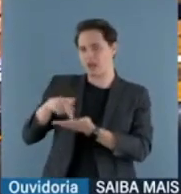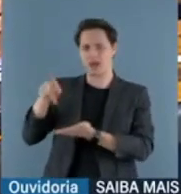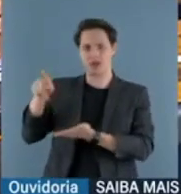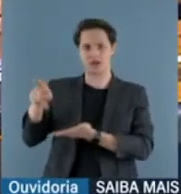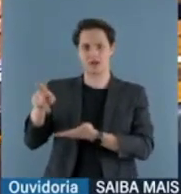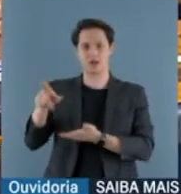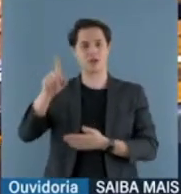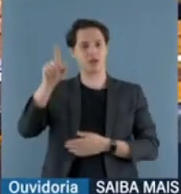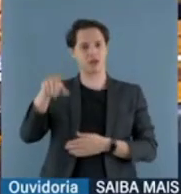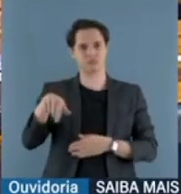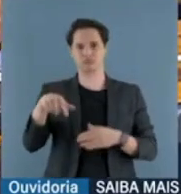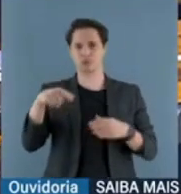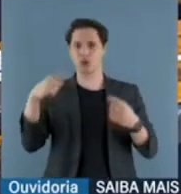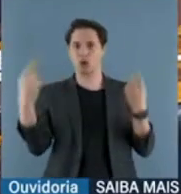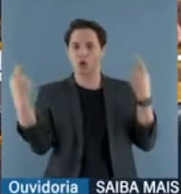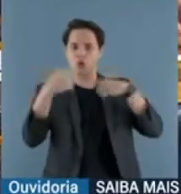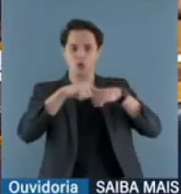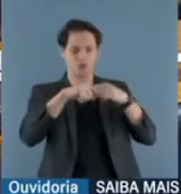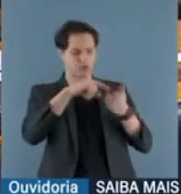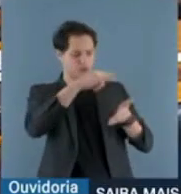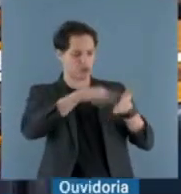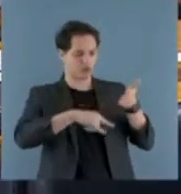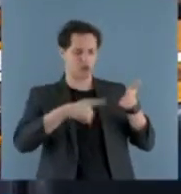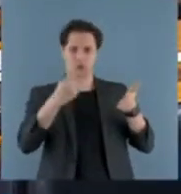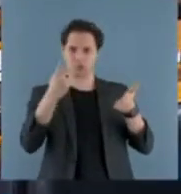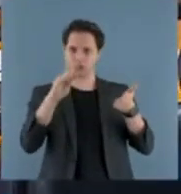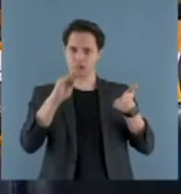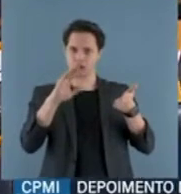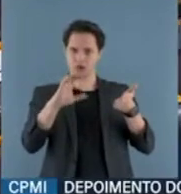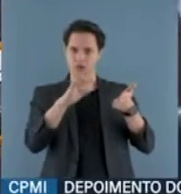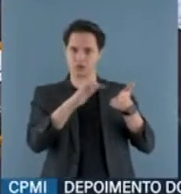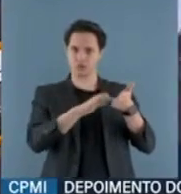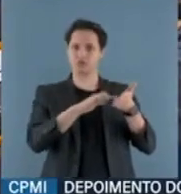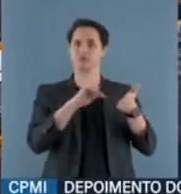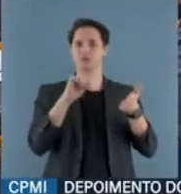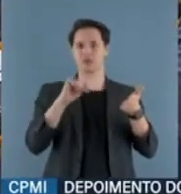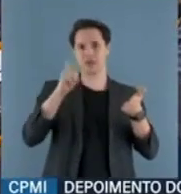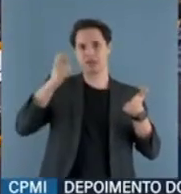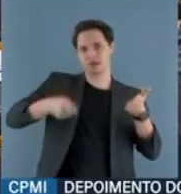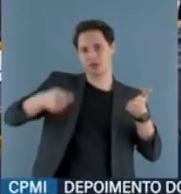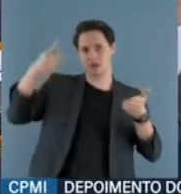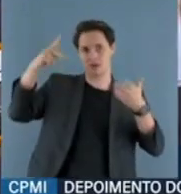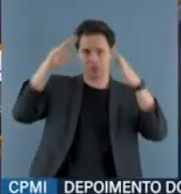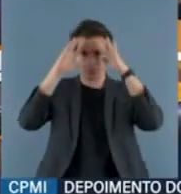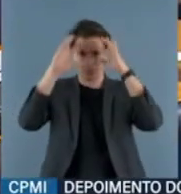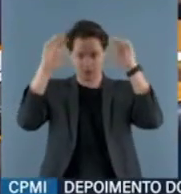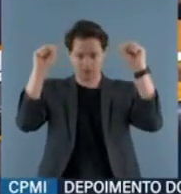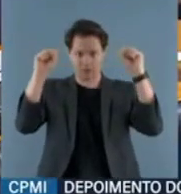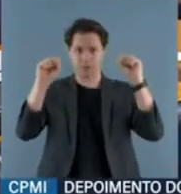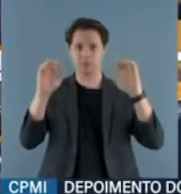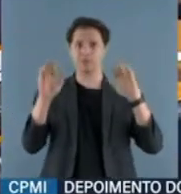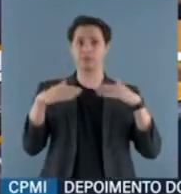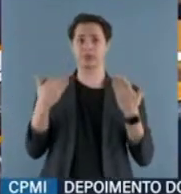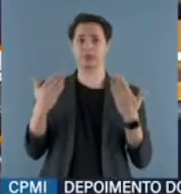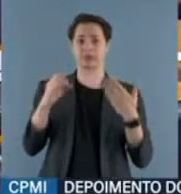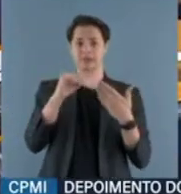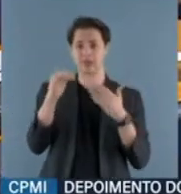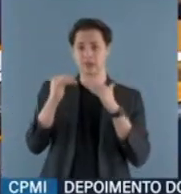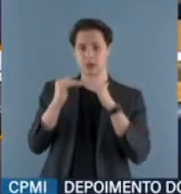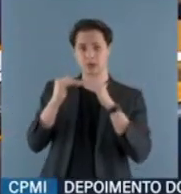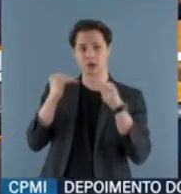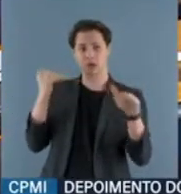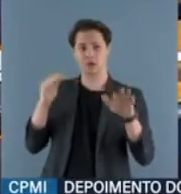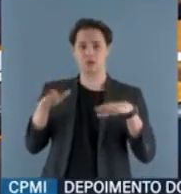senhor Fábio Augusto Vieira, o senhor estaria descumprindo uma decisão do Supremo. Se descumpre uma decisão judicial,